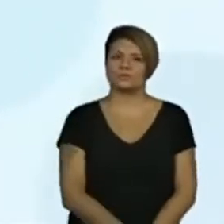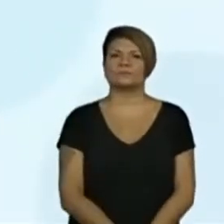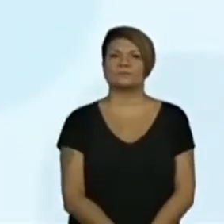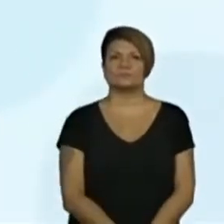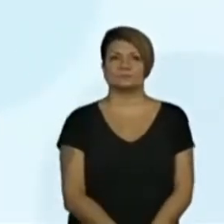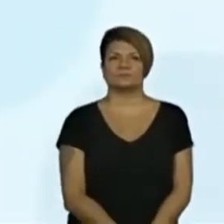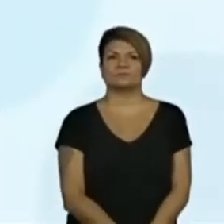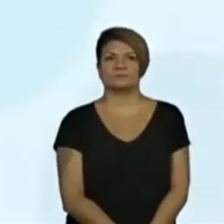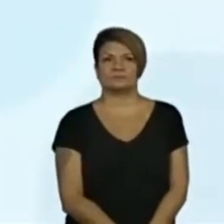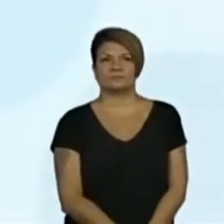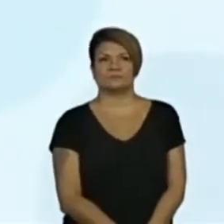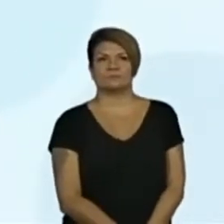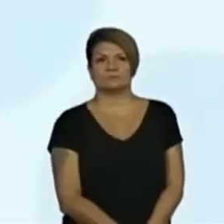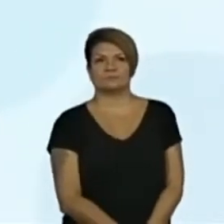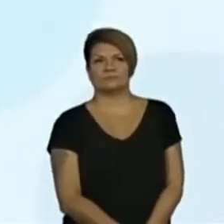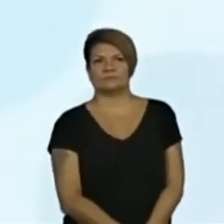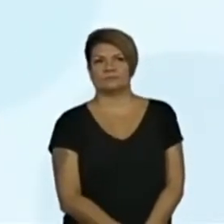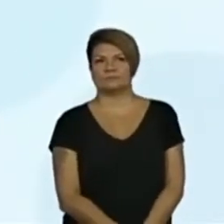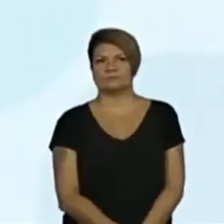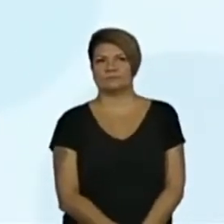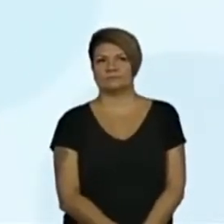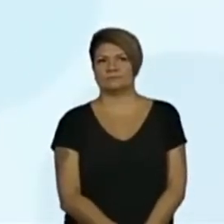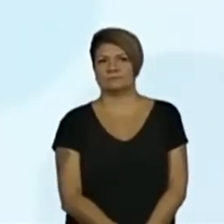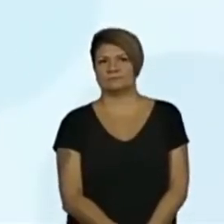Proteção da pele. Sim.